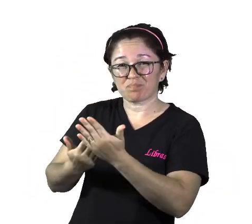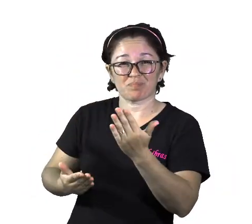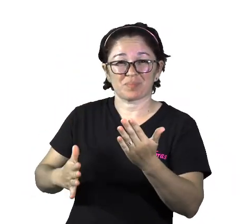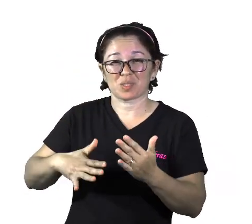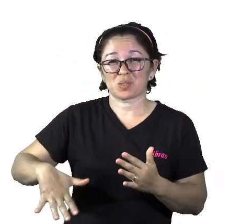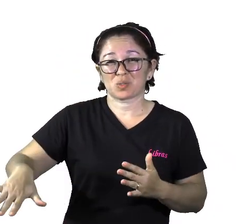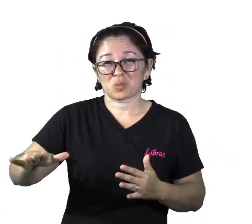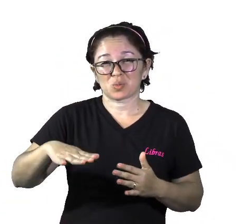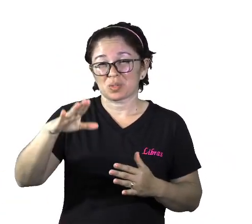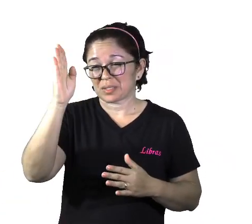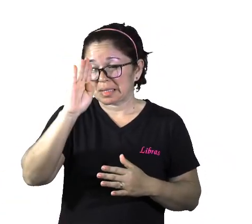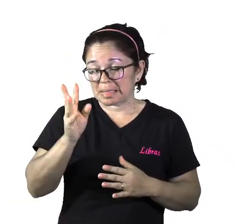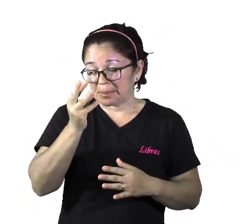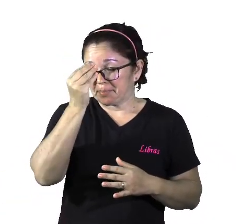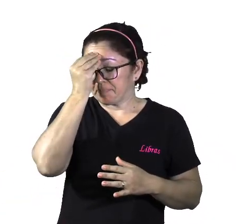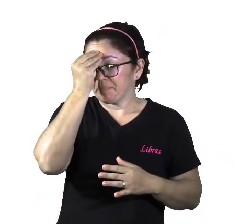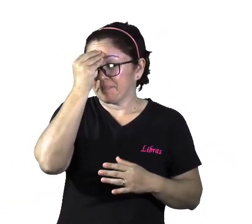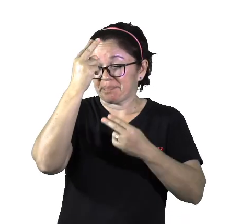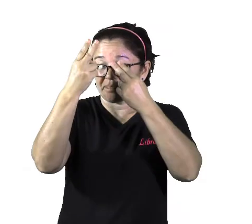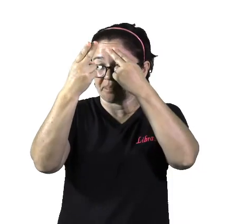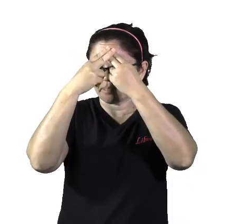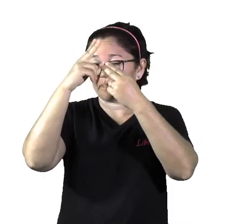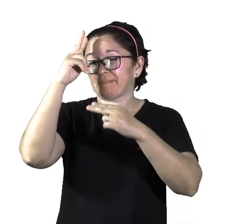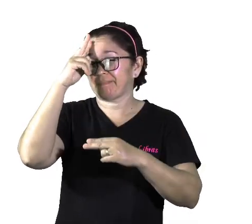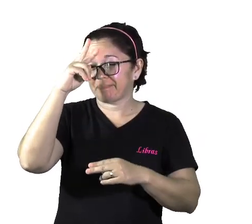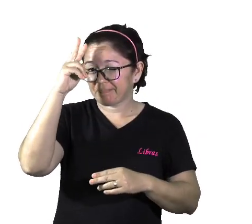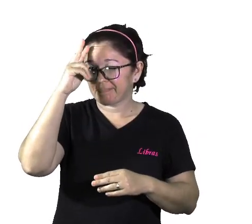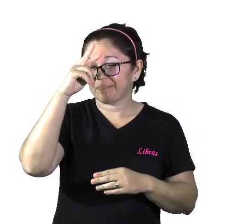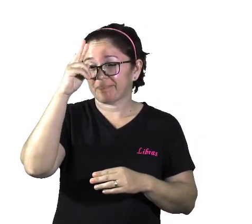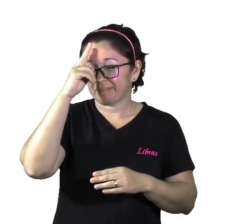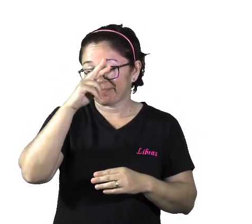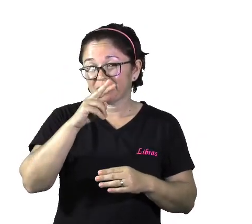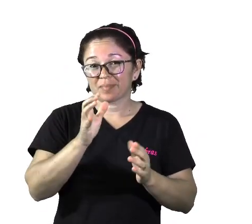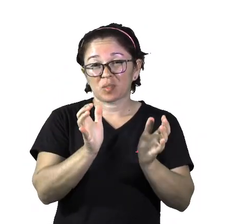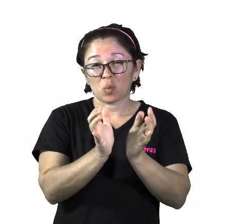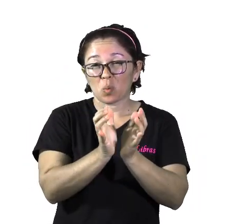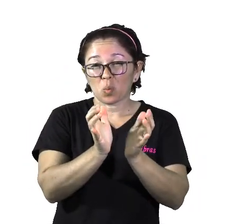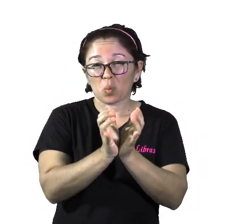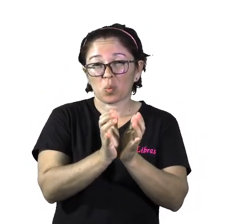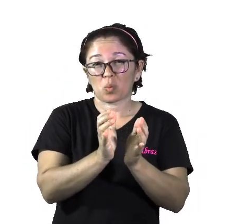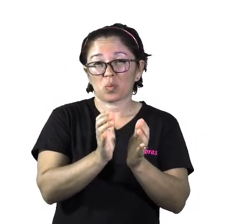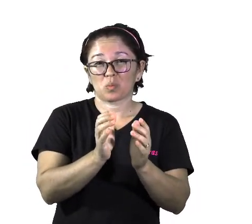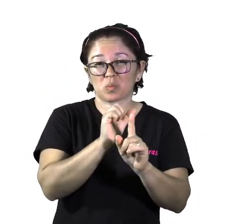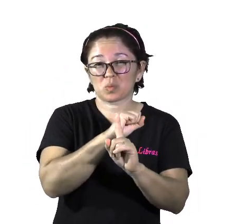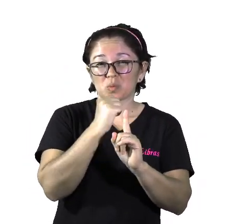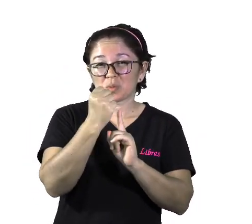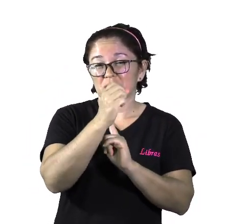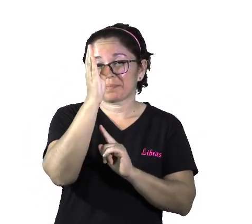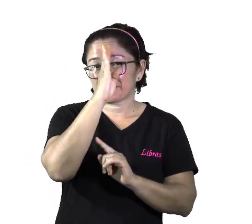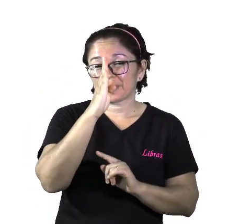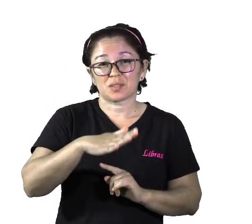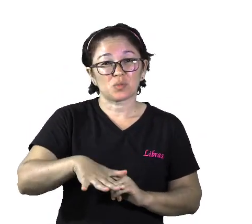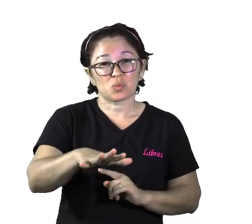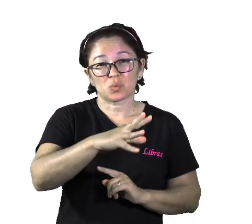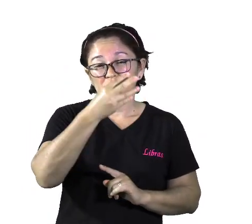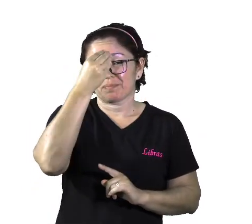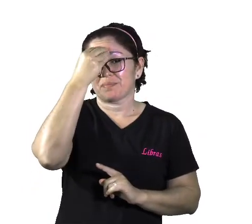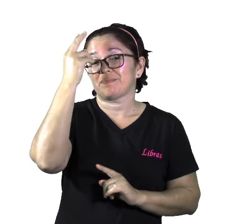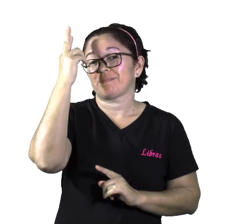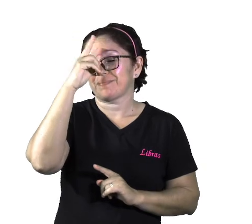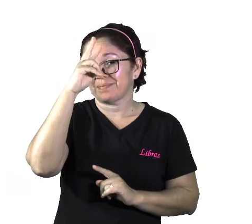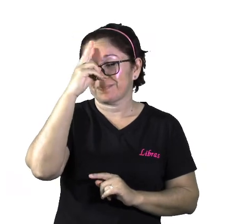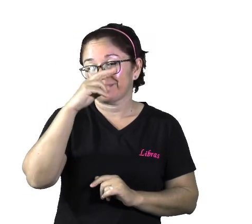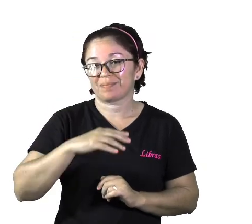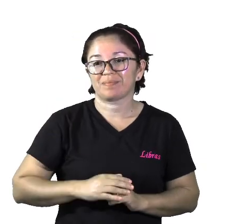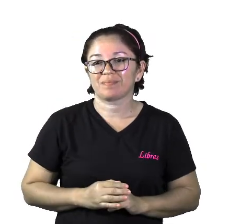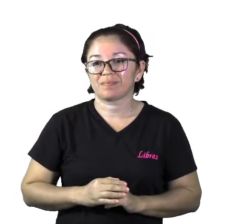futebol. Então, faz parte aí da memória coletiva de muitas pessoas. E nós temos aí o Quilombo dos